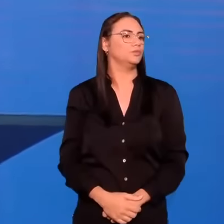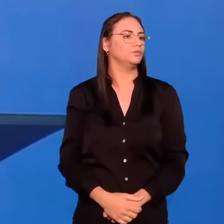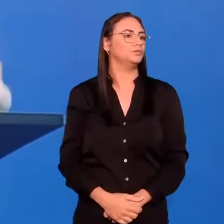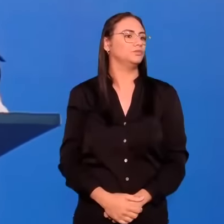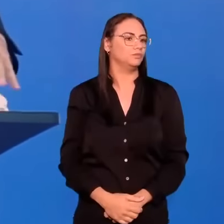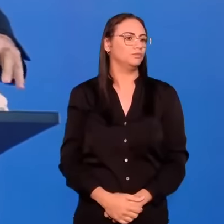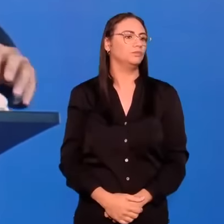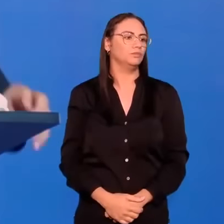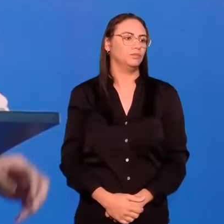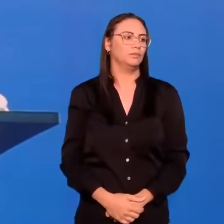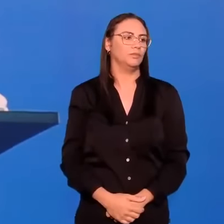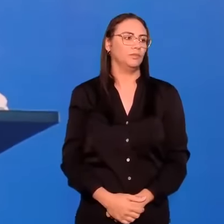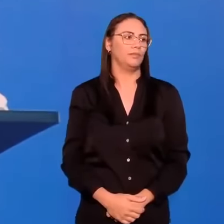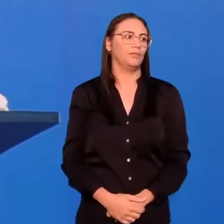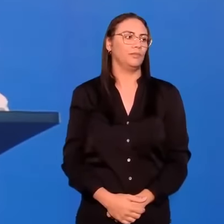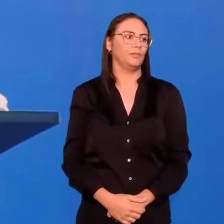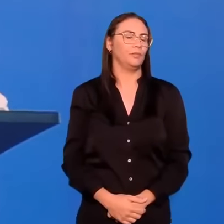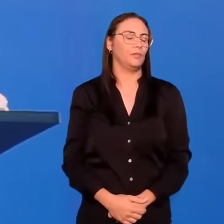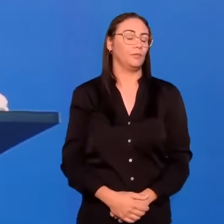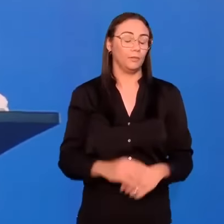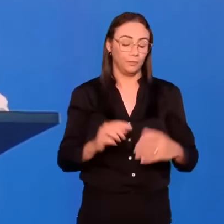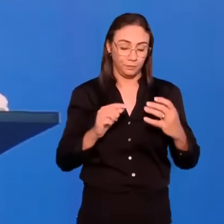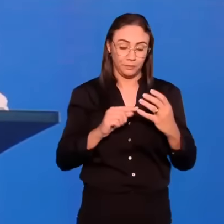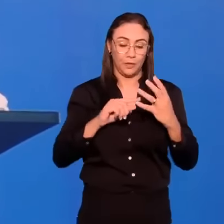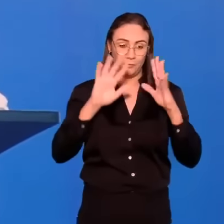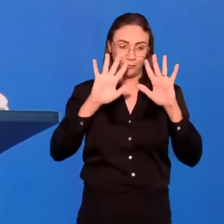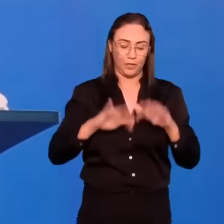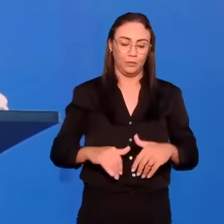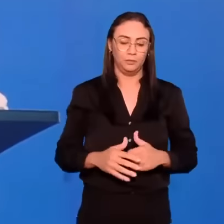Fim. Quarta razão.